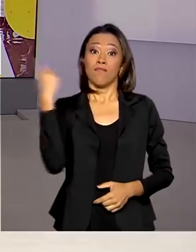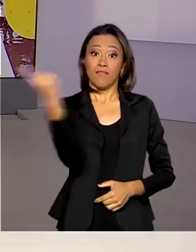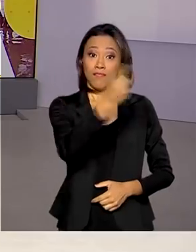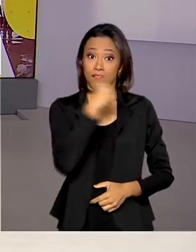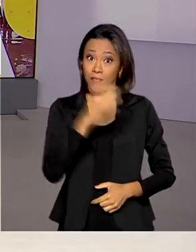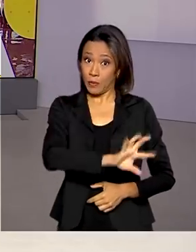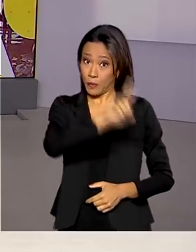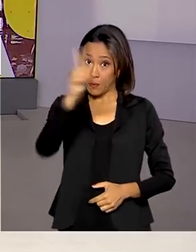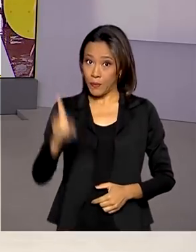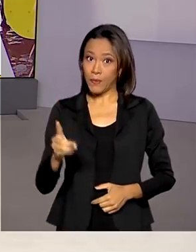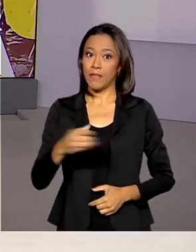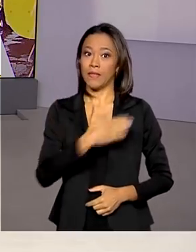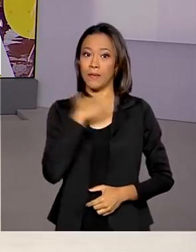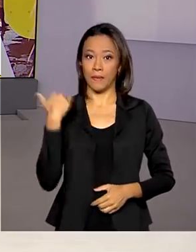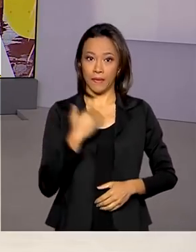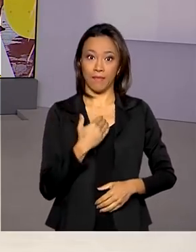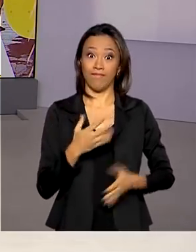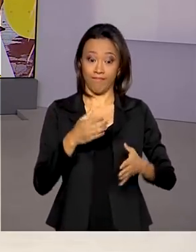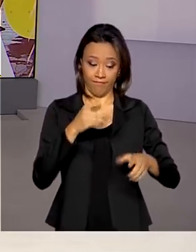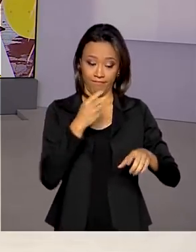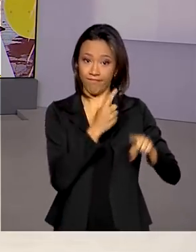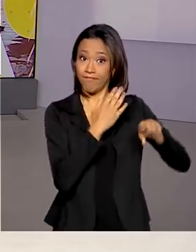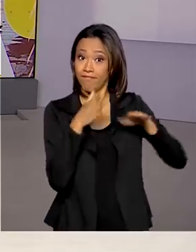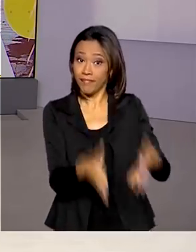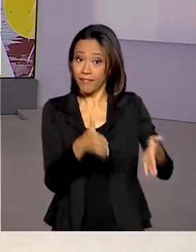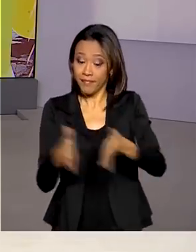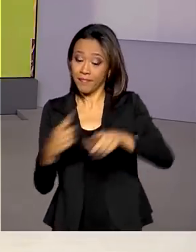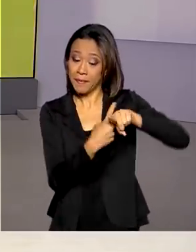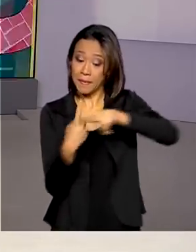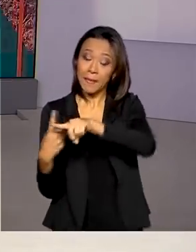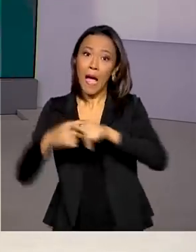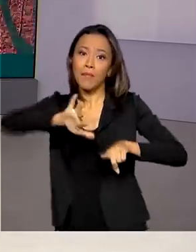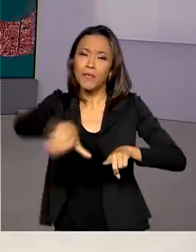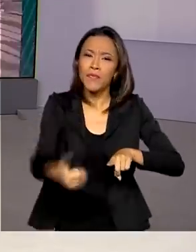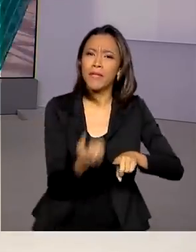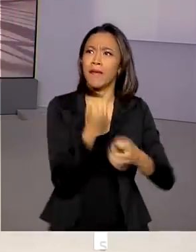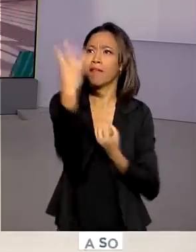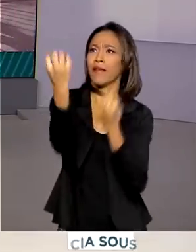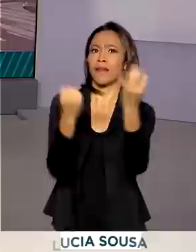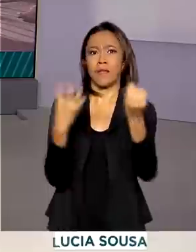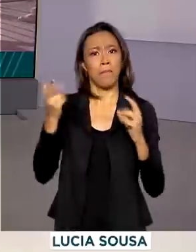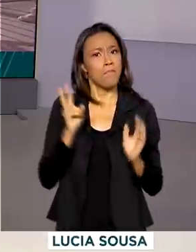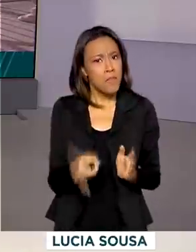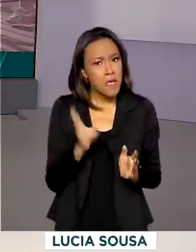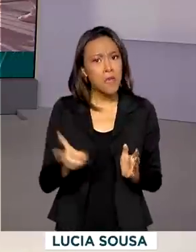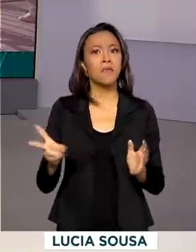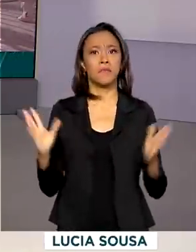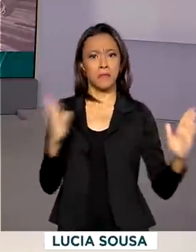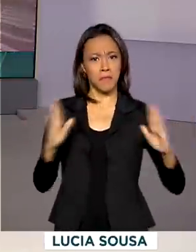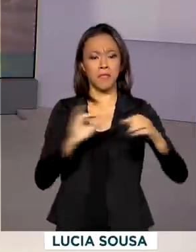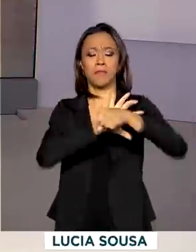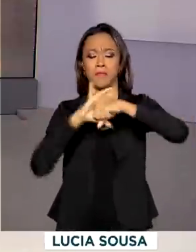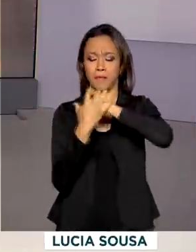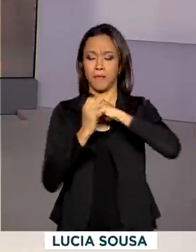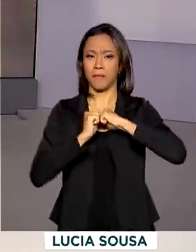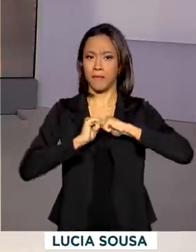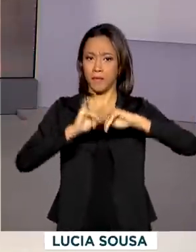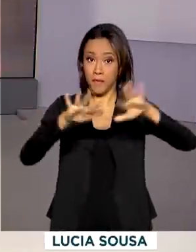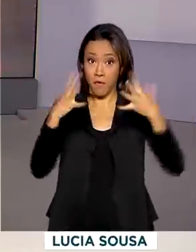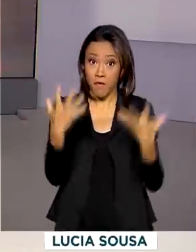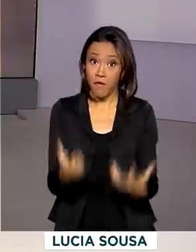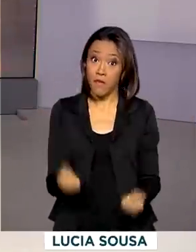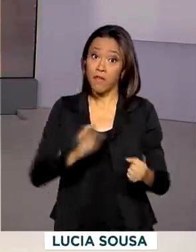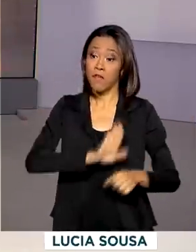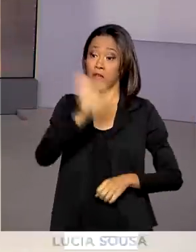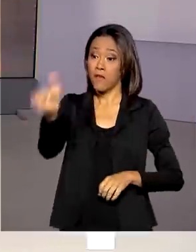muita gente aproveita para viajar, mesmo em tempos de pandemia. Vamos agora ao Aeroporto Internacional de Brasília conversar com a